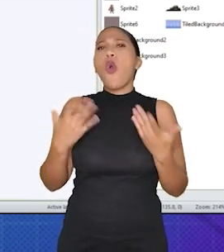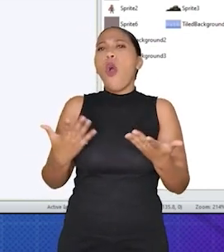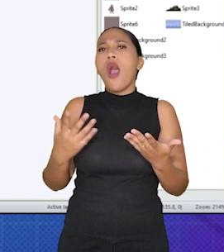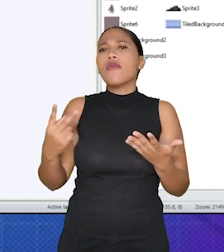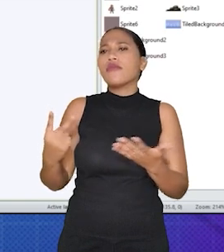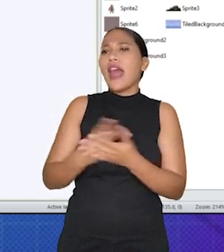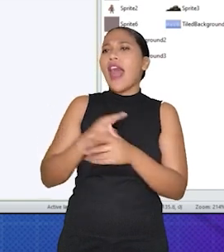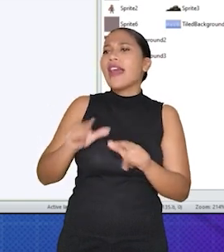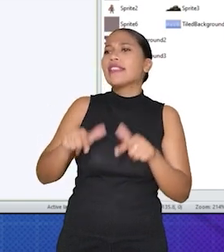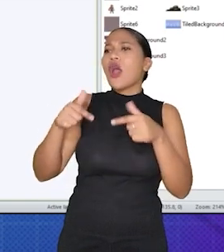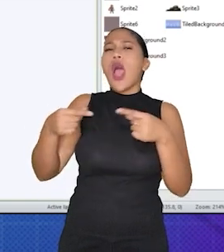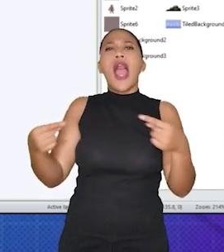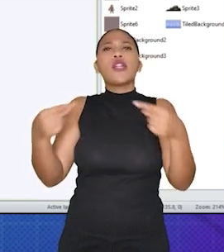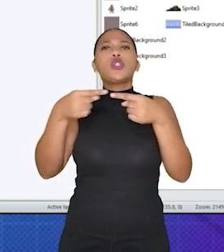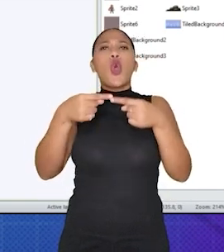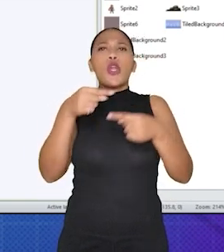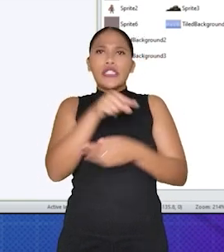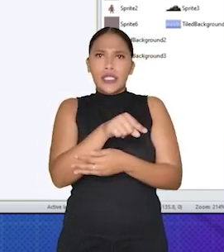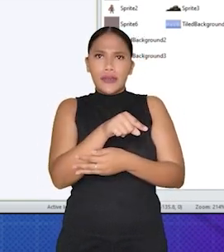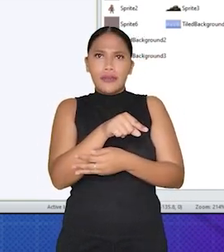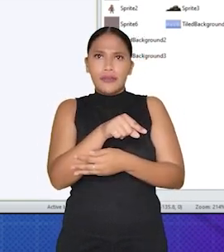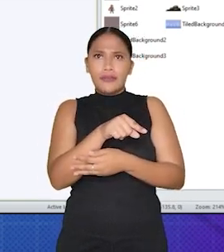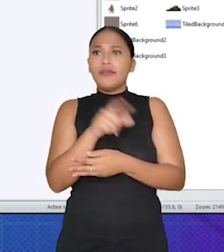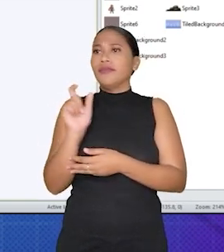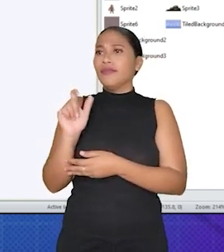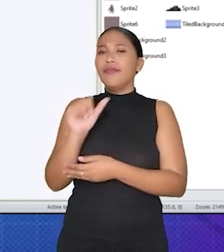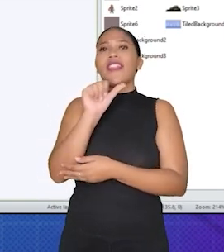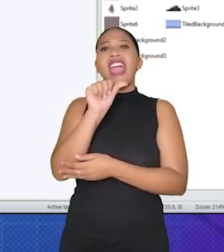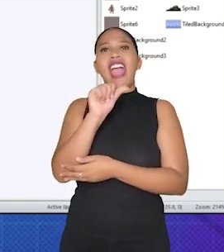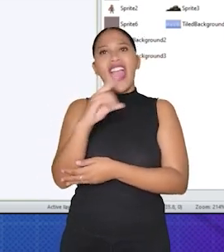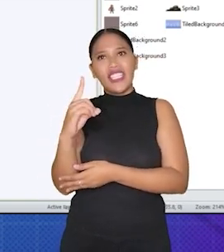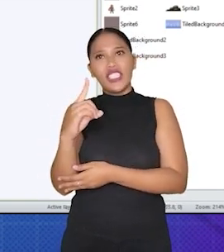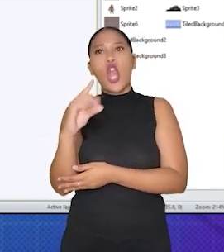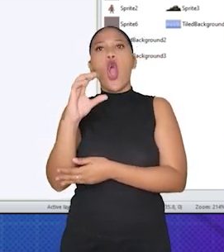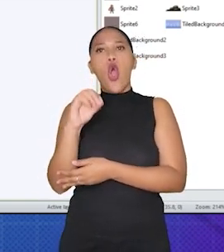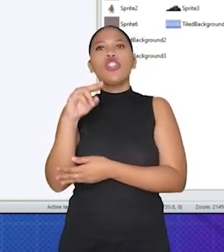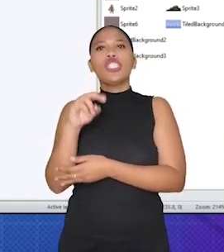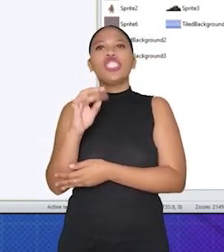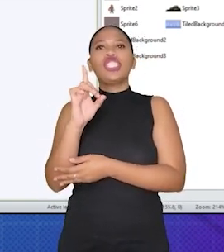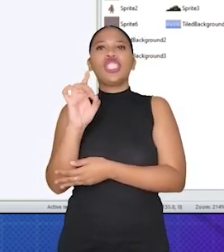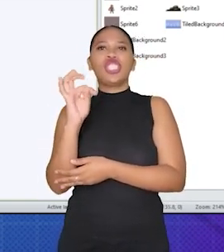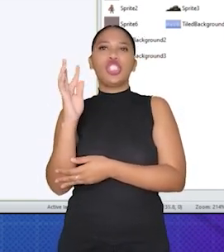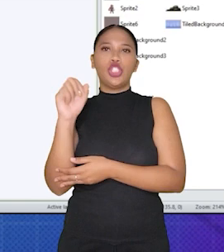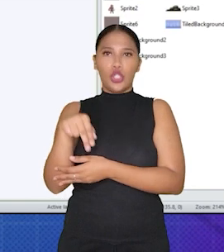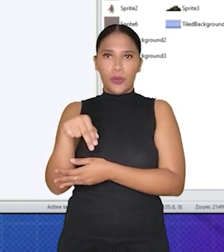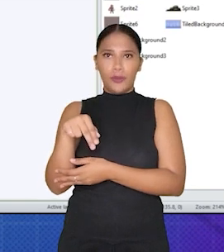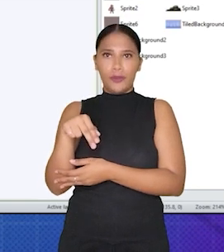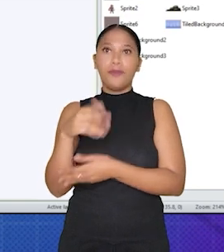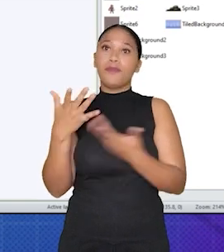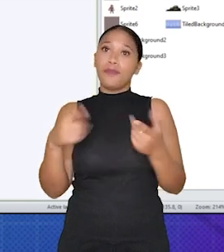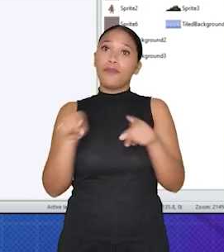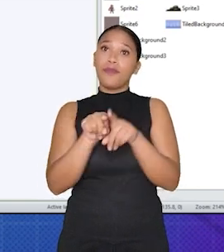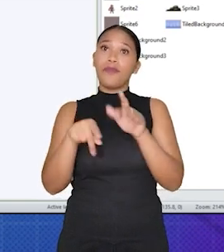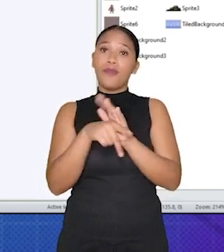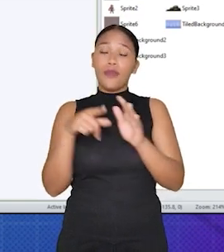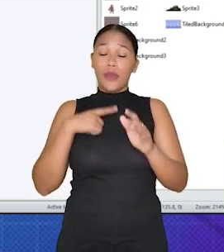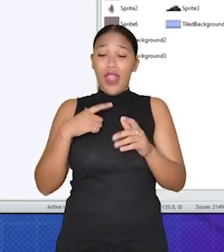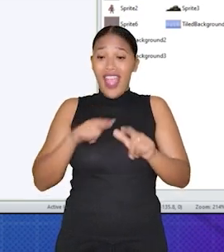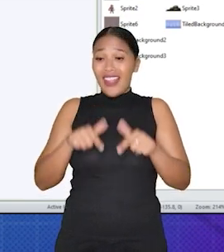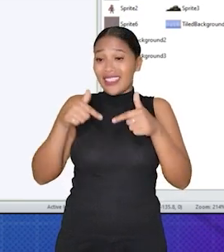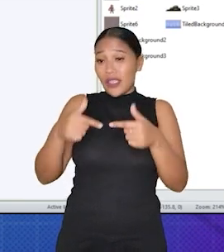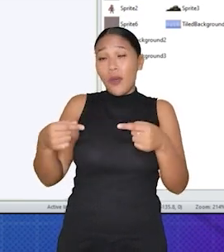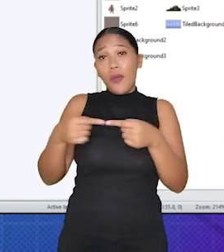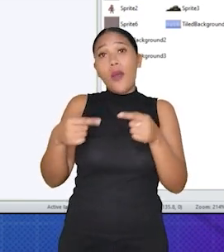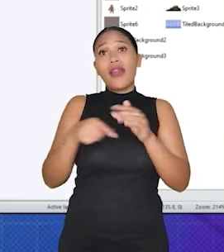condições e as ações que deseja associar a ele, clicando em Add Condition, Adicionar Condição e Add Action, Adicionar